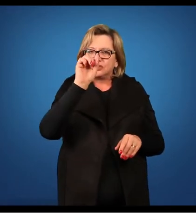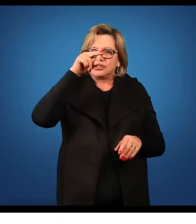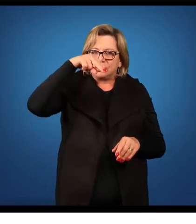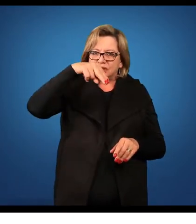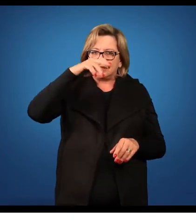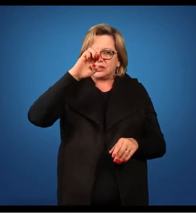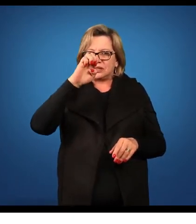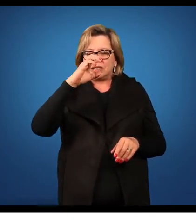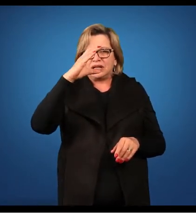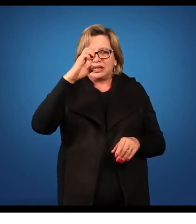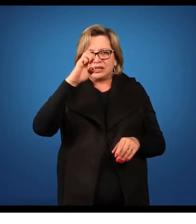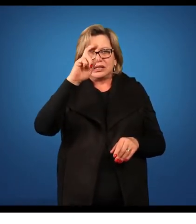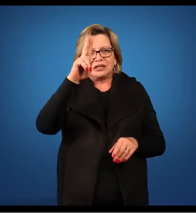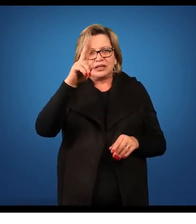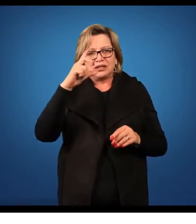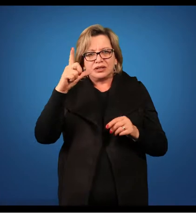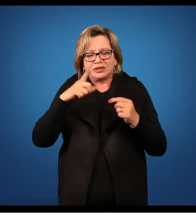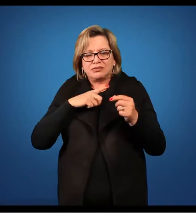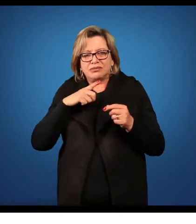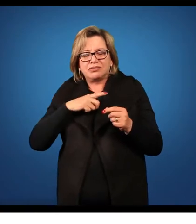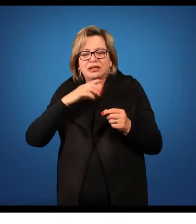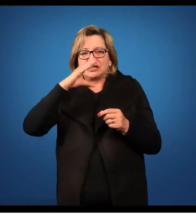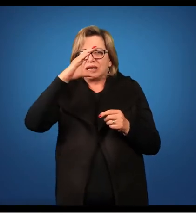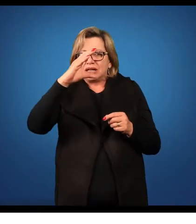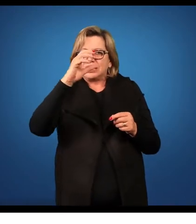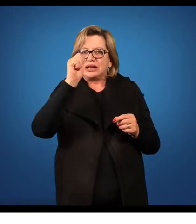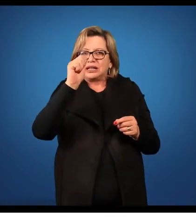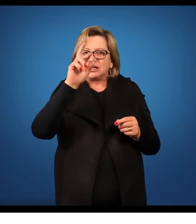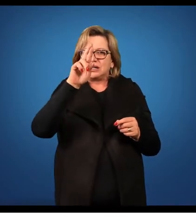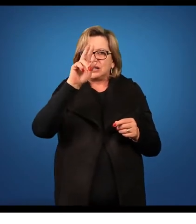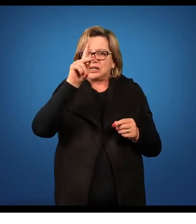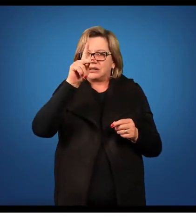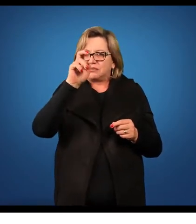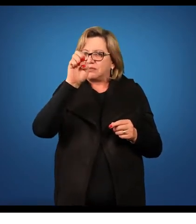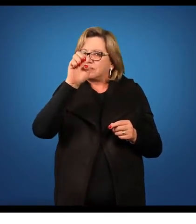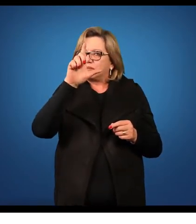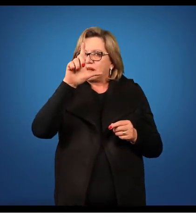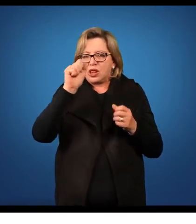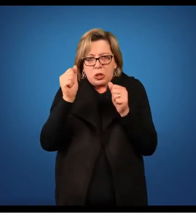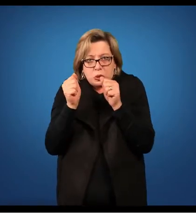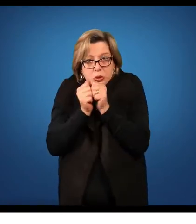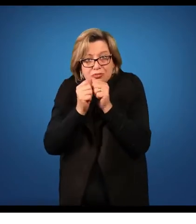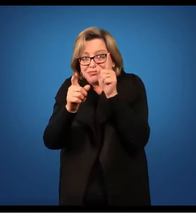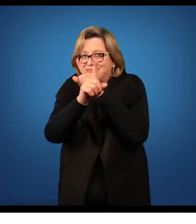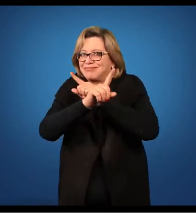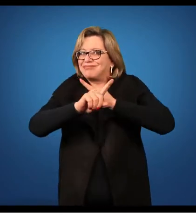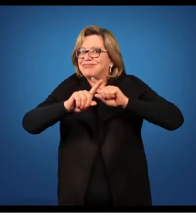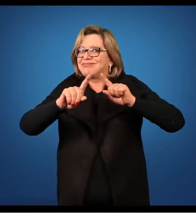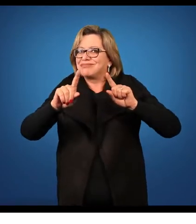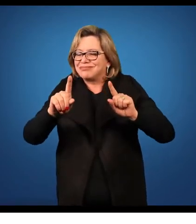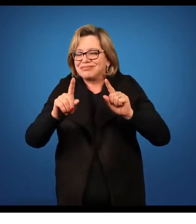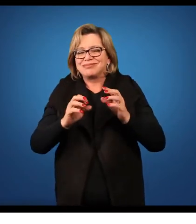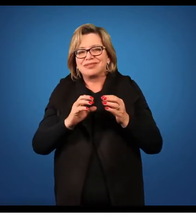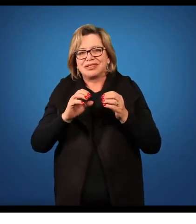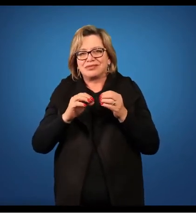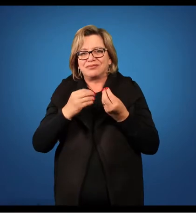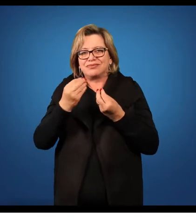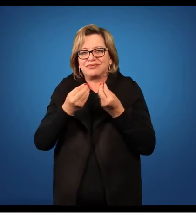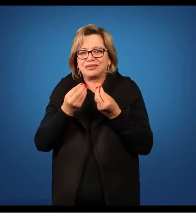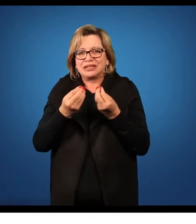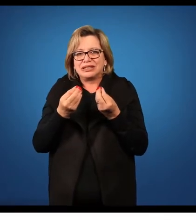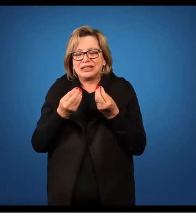alicarpelar, ou seja, os carpelos não são fundidos. Então, aqui os